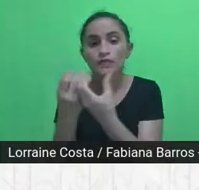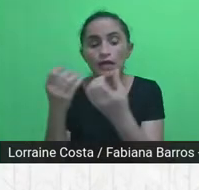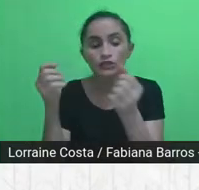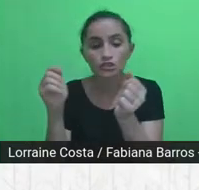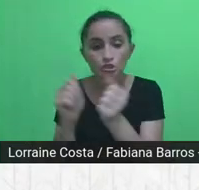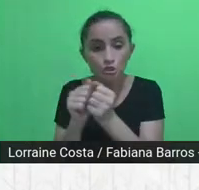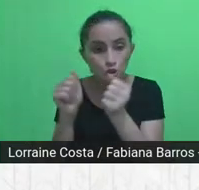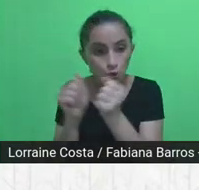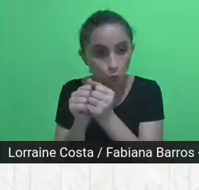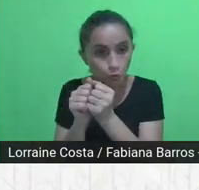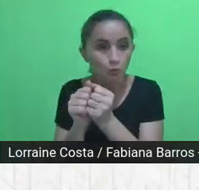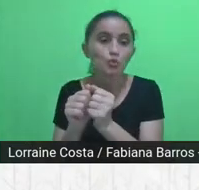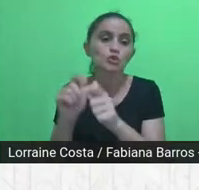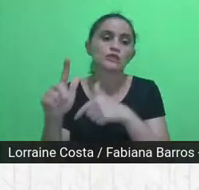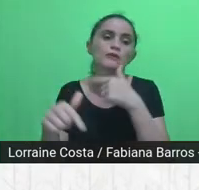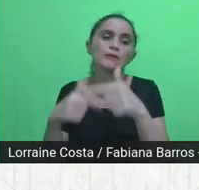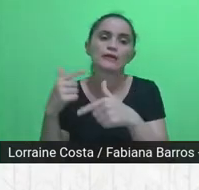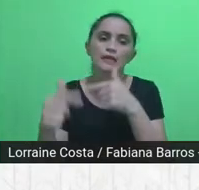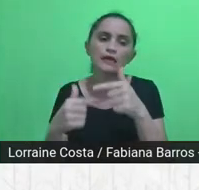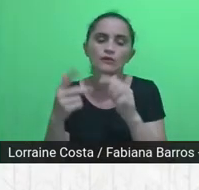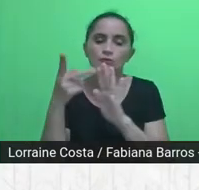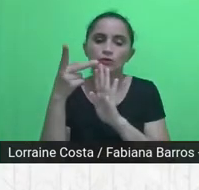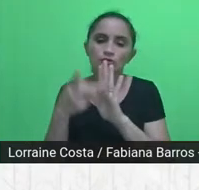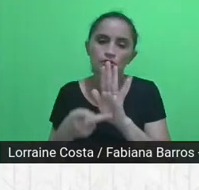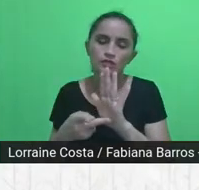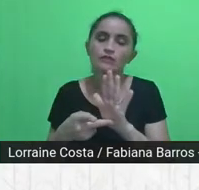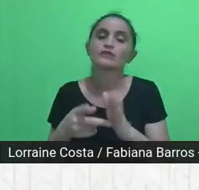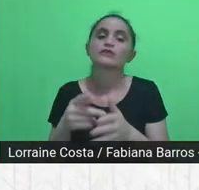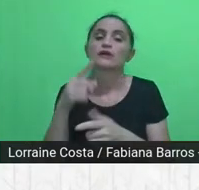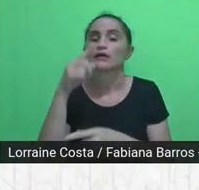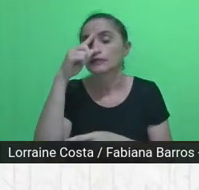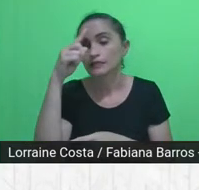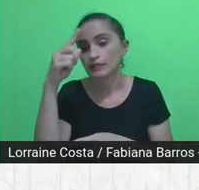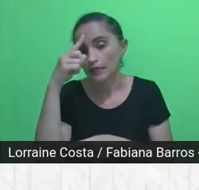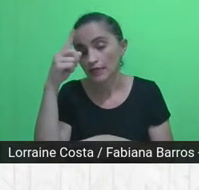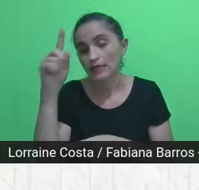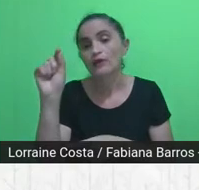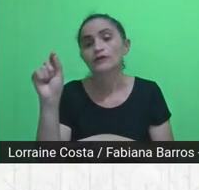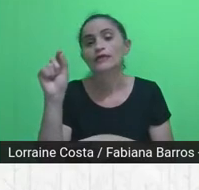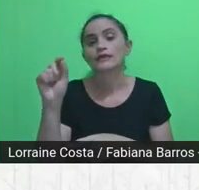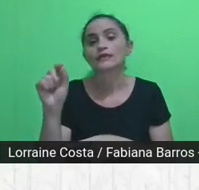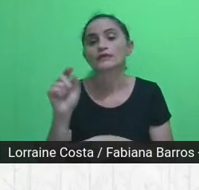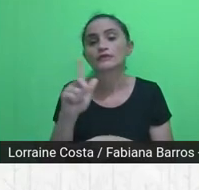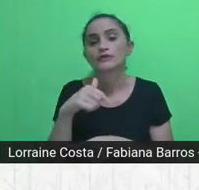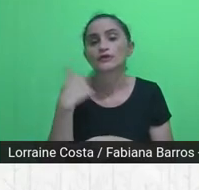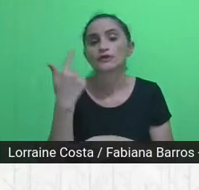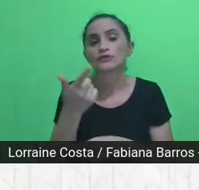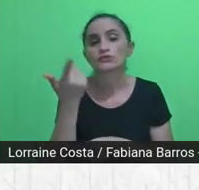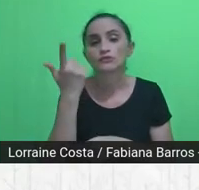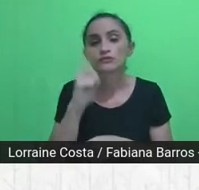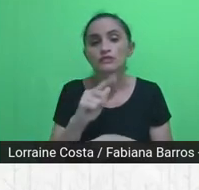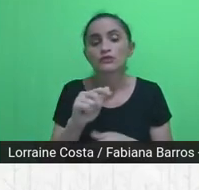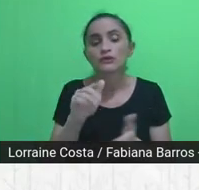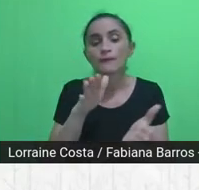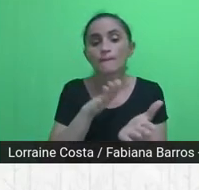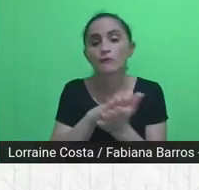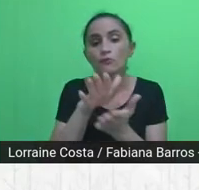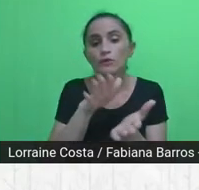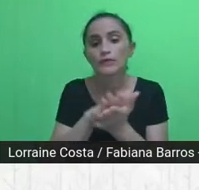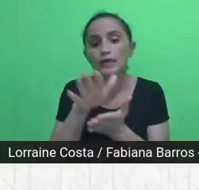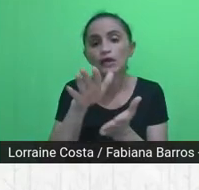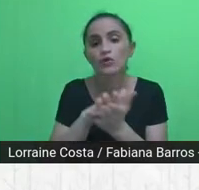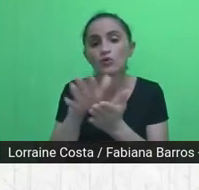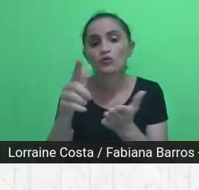desses produtos, a ideia é, através disso também, publicar um livro com essa primeira experiência,